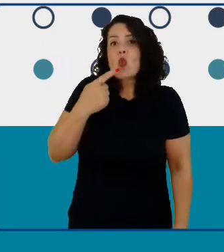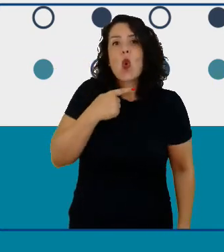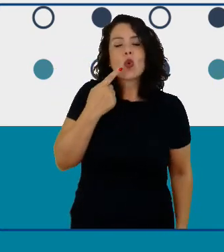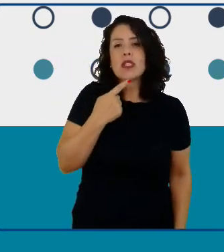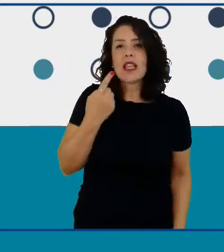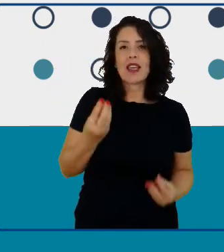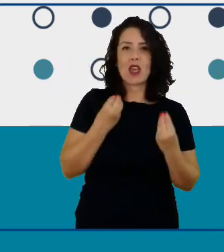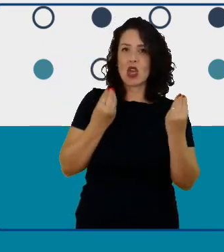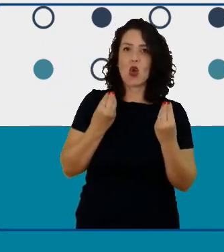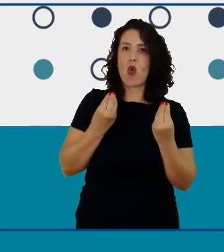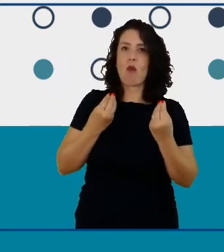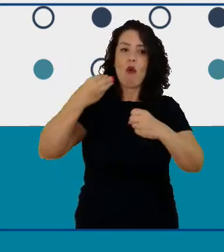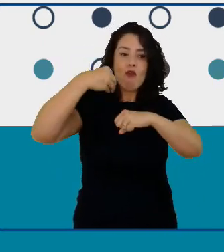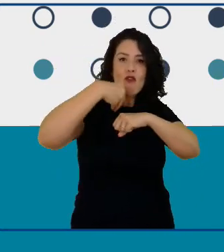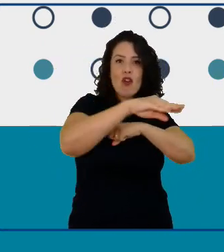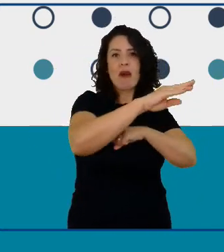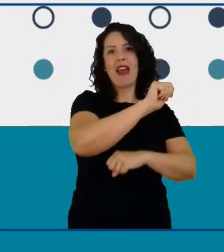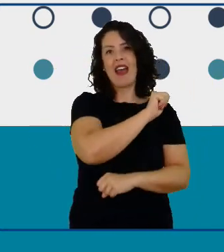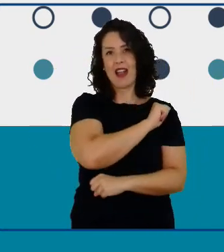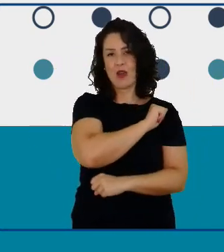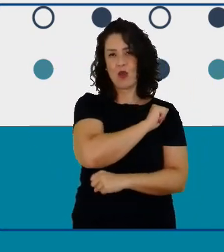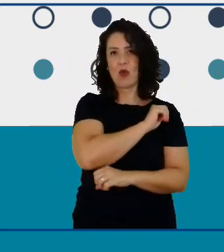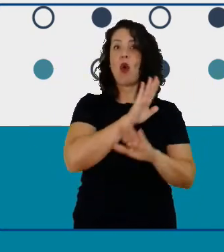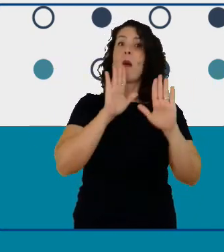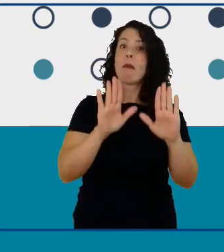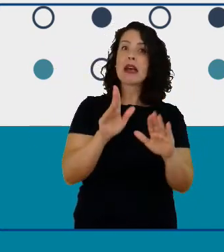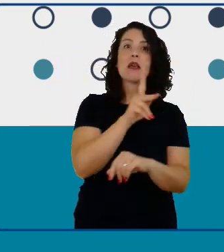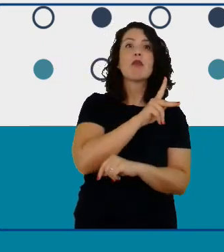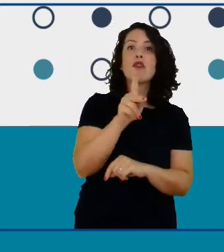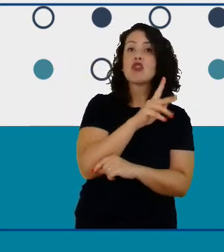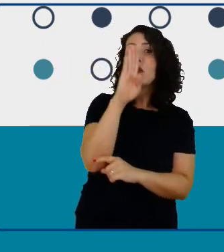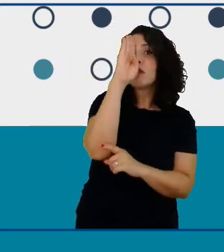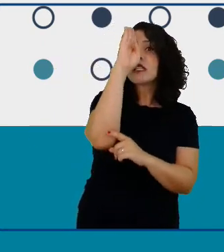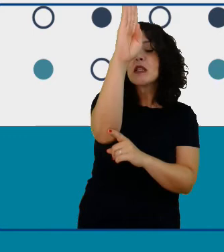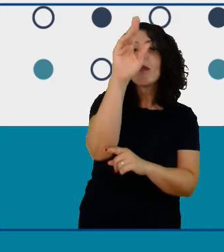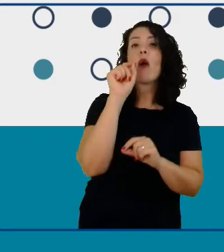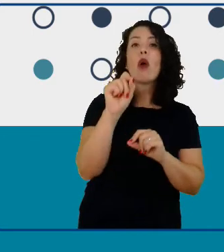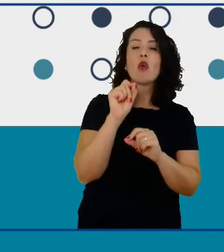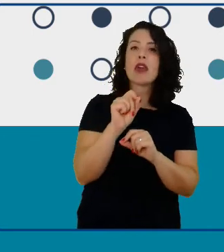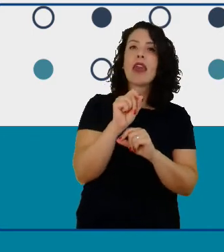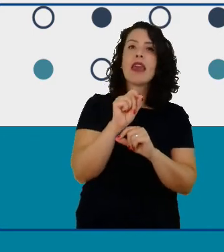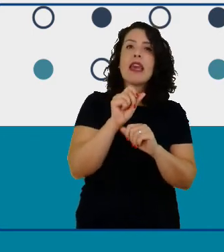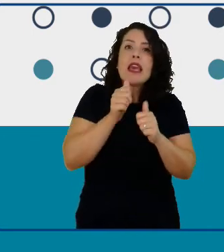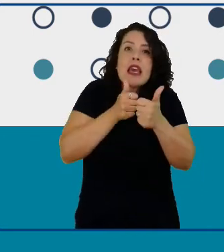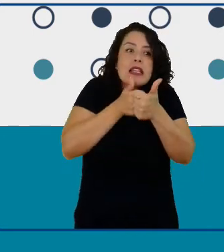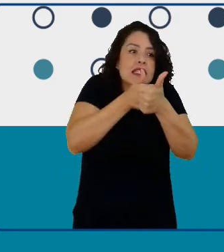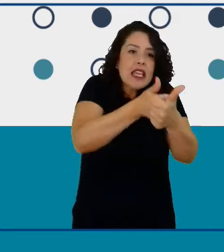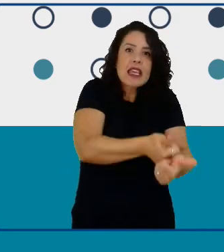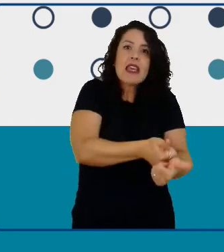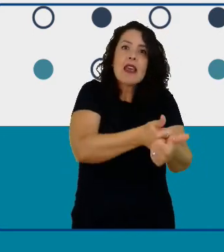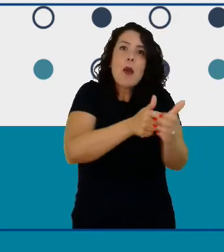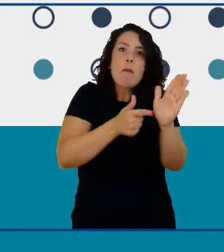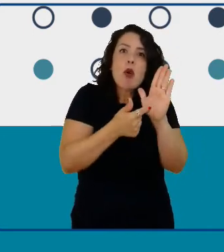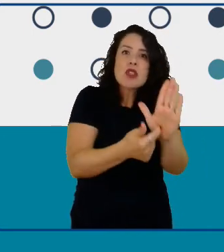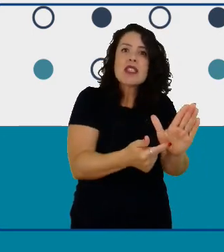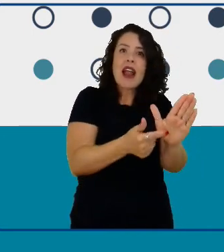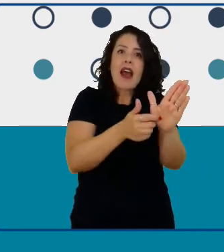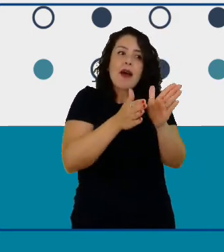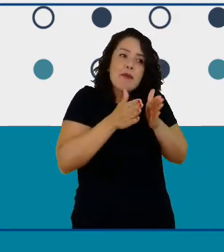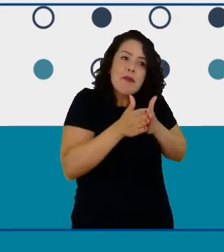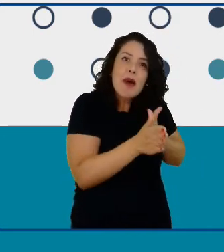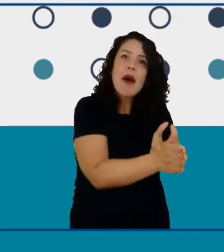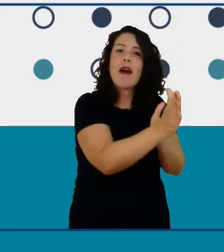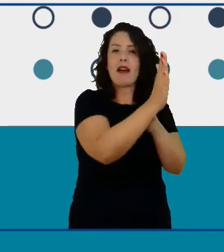desenvolvimento dos alunos que é o direcionamento é a capacidade de ajudar os alunos nesse direcionamento em meio a tantas informações